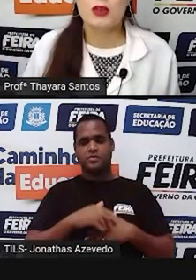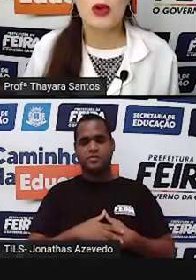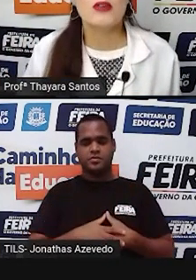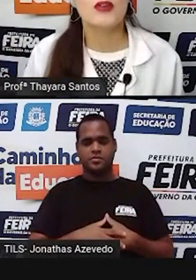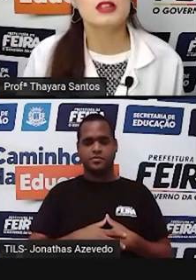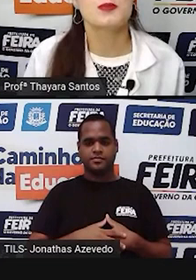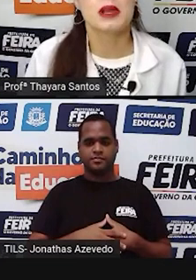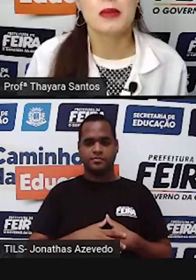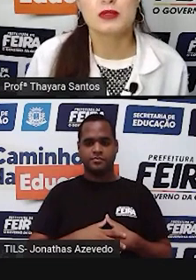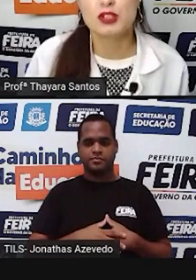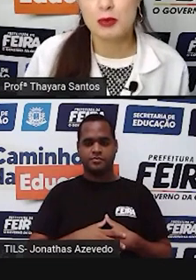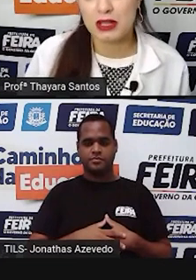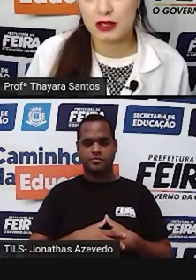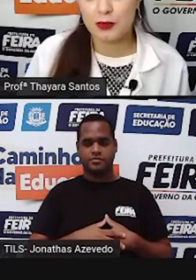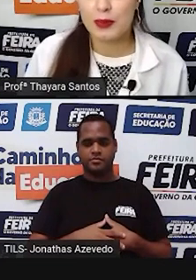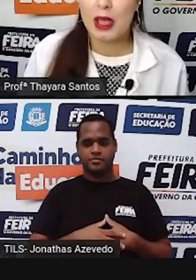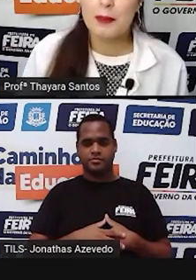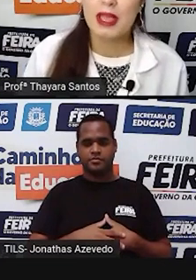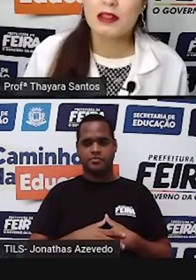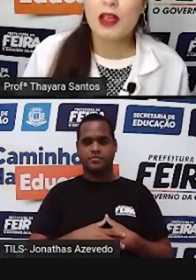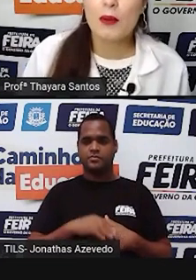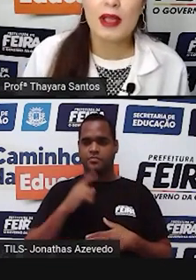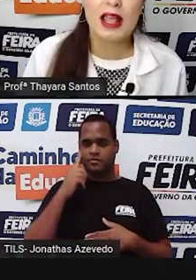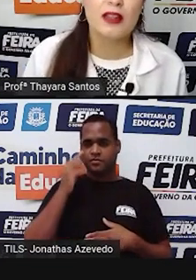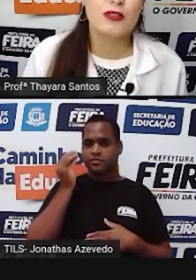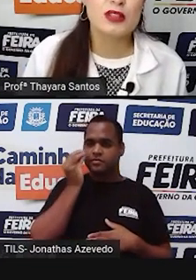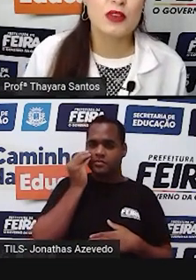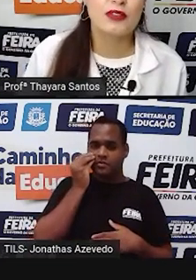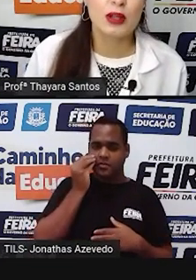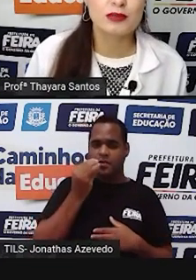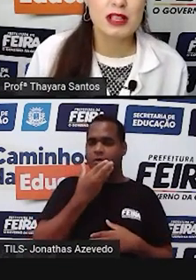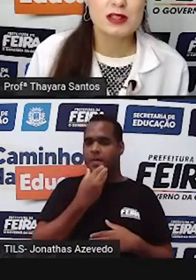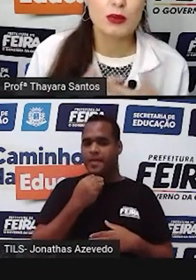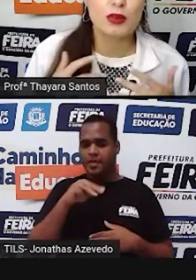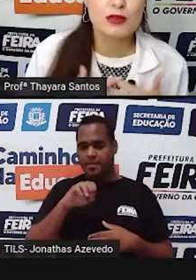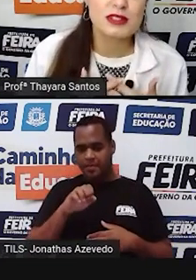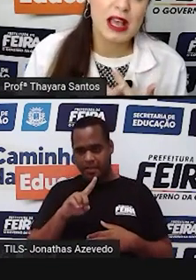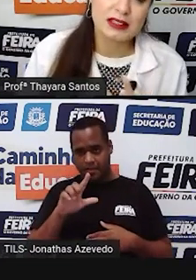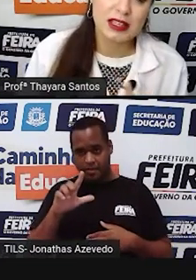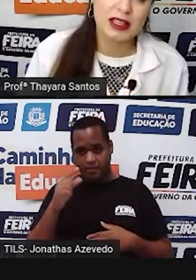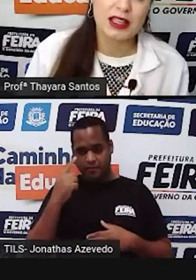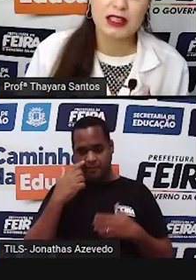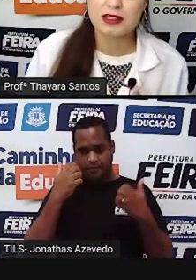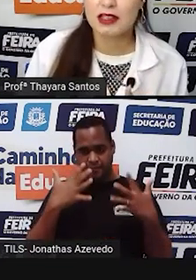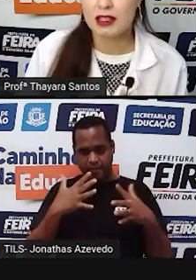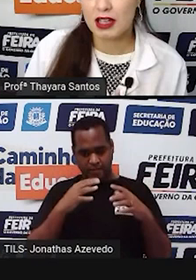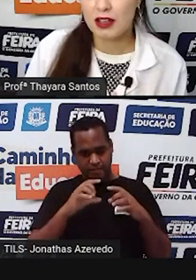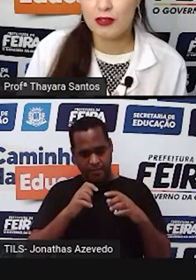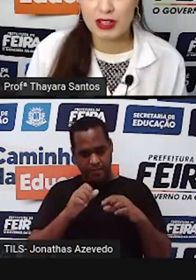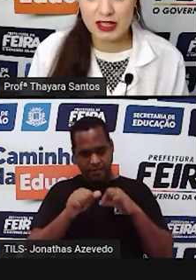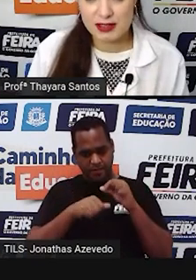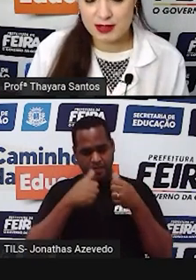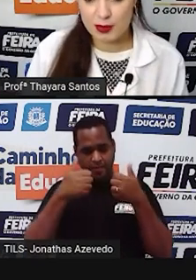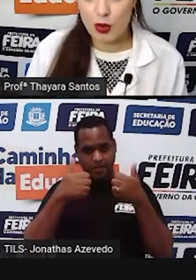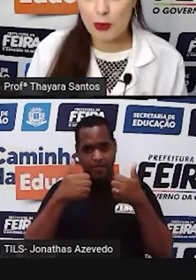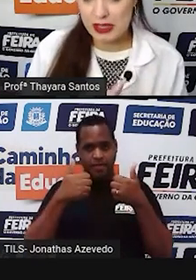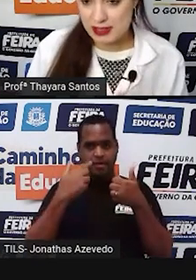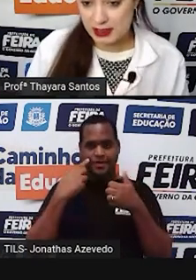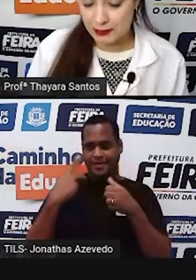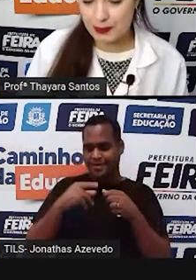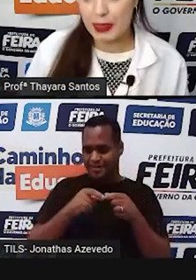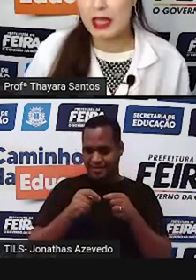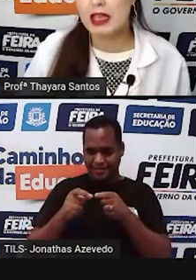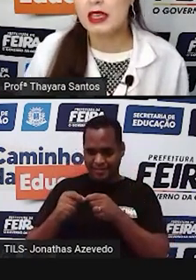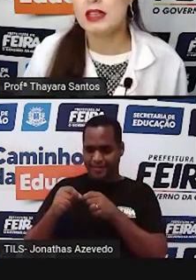E qual foi o experimento de Mendel? Mendel, ele fez uma fecundação cruzada entre ervilhas. Como